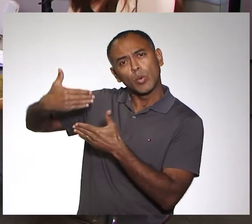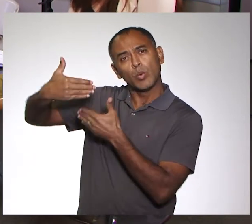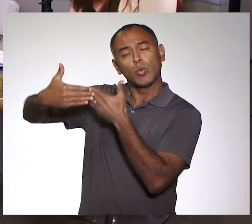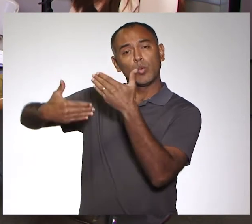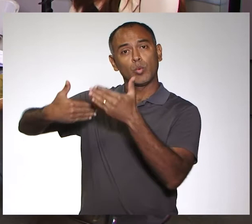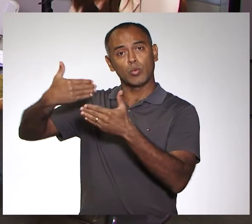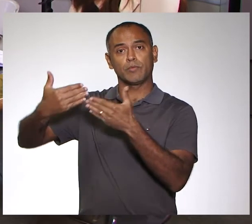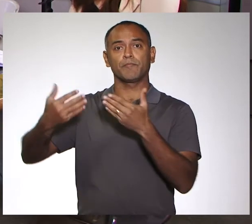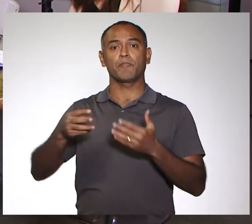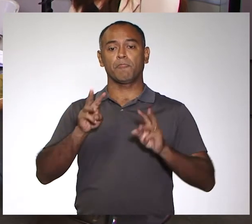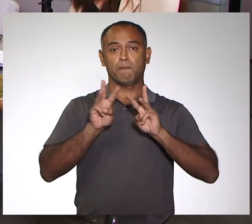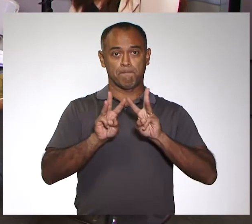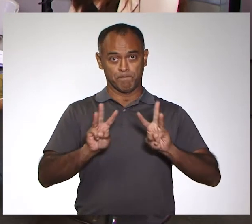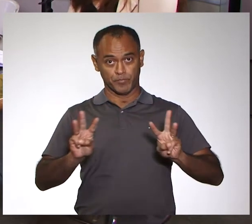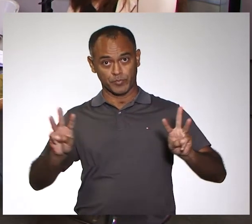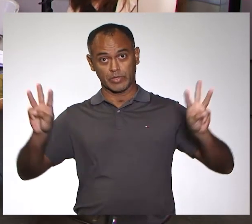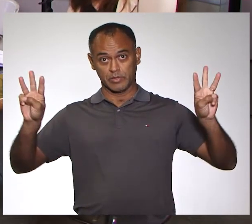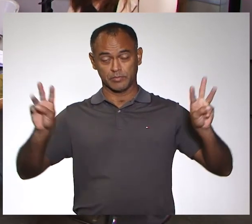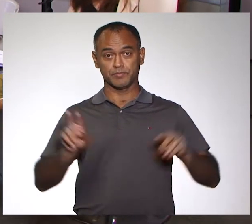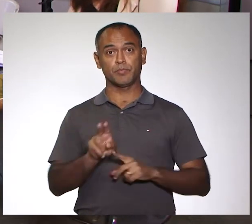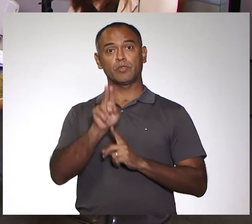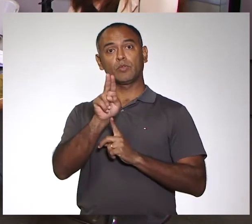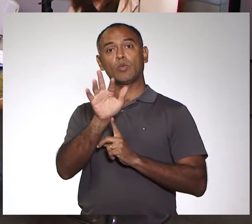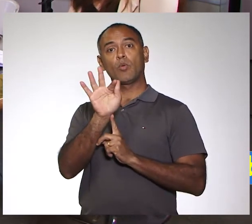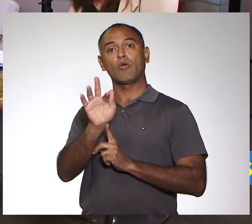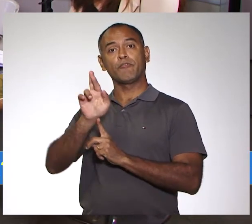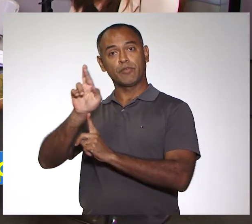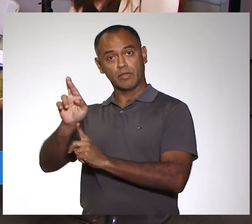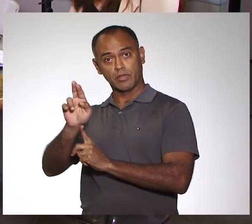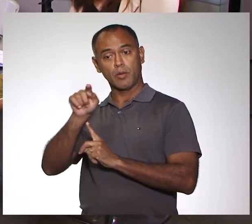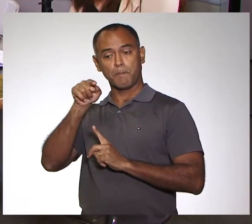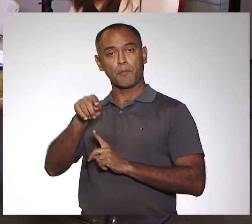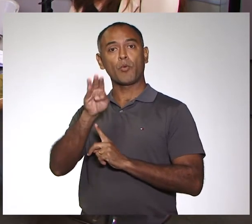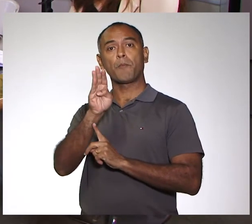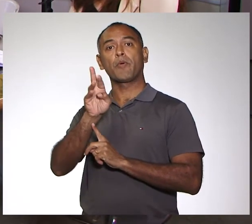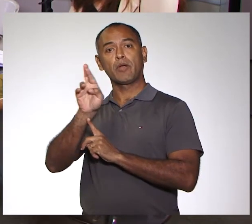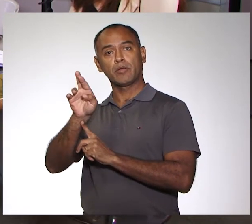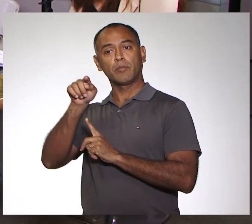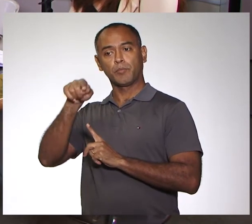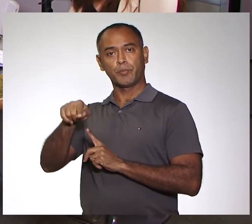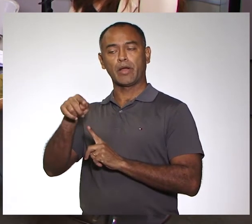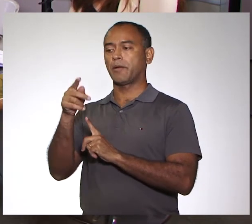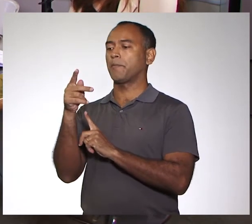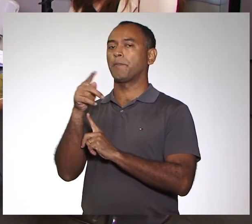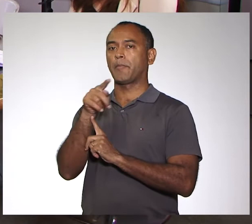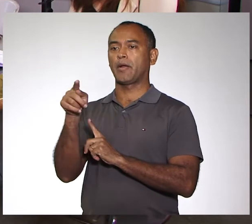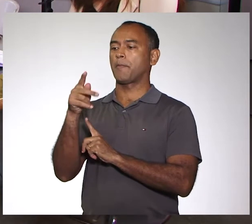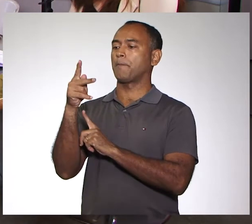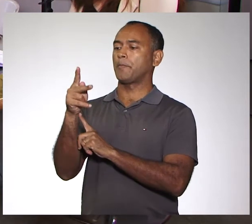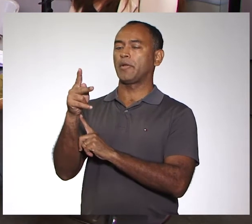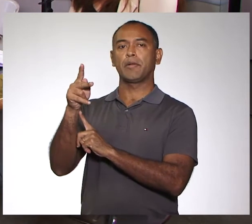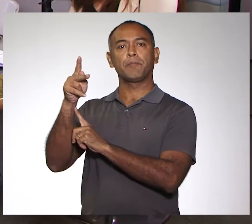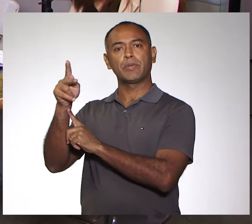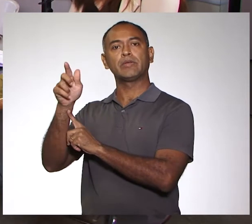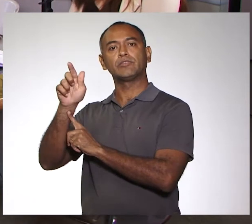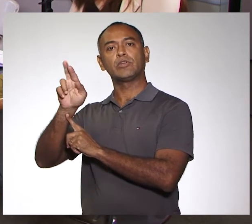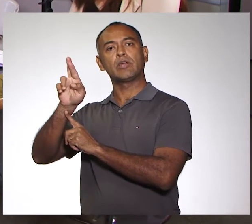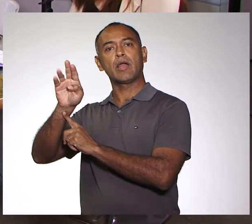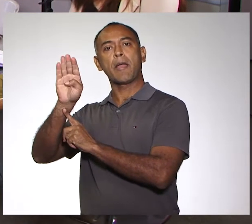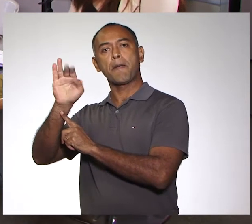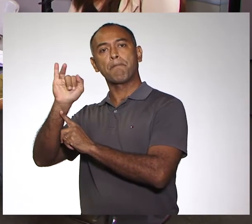ainda, que é ufrr.br barra ppgsbio.